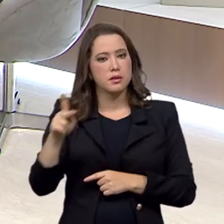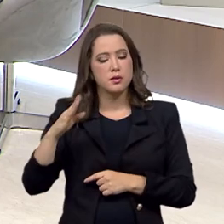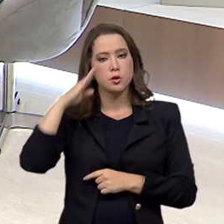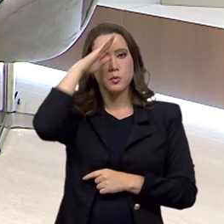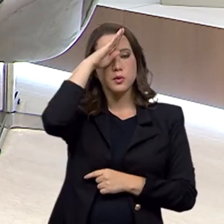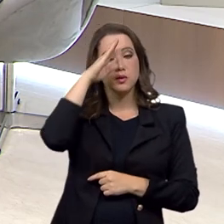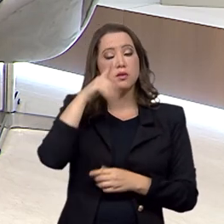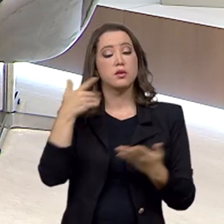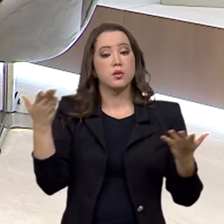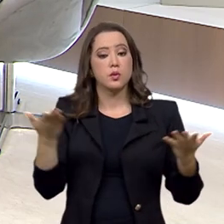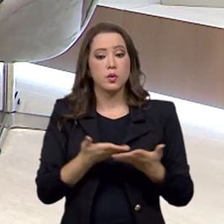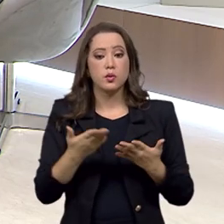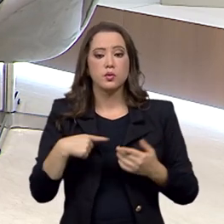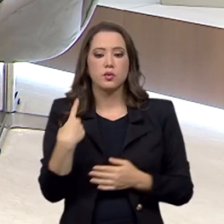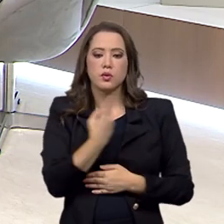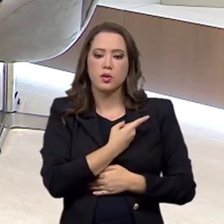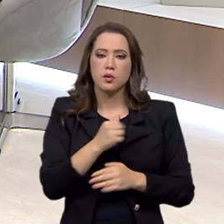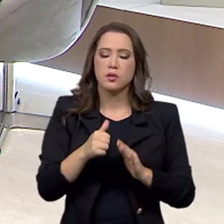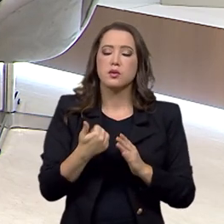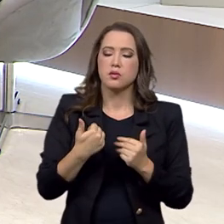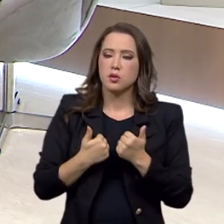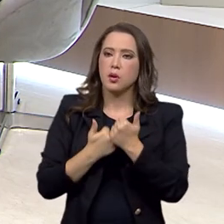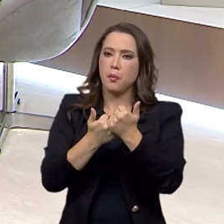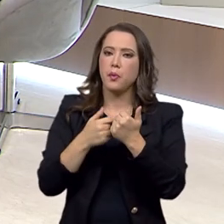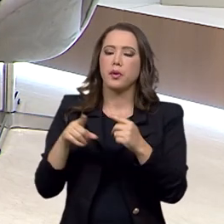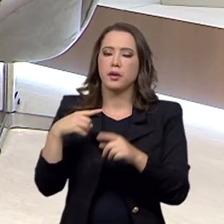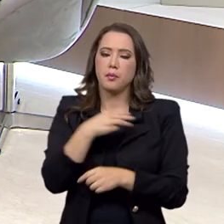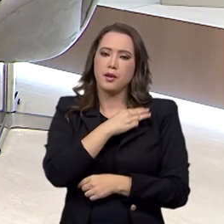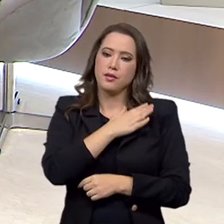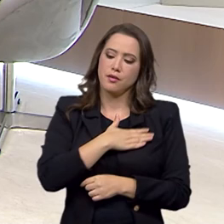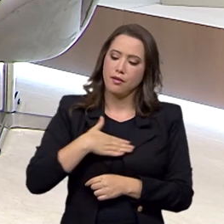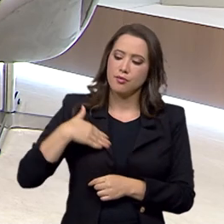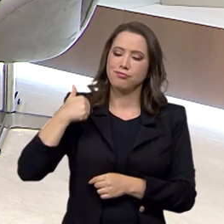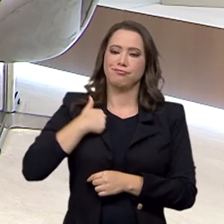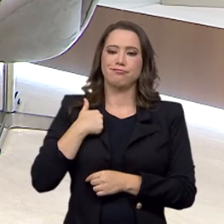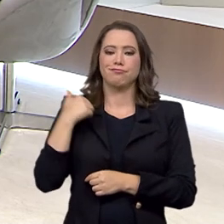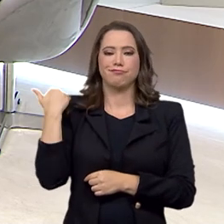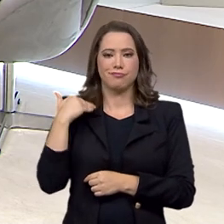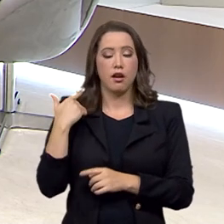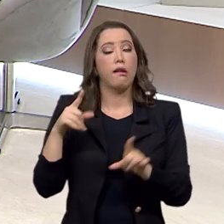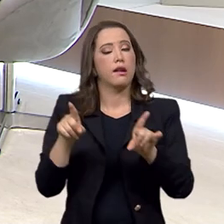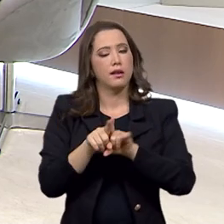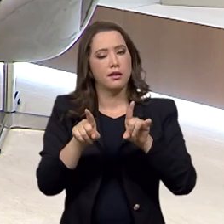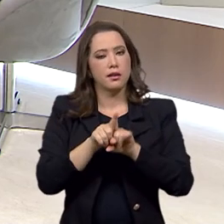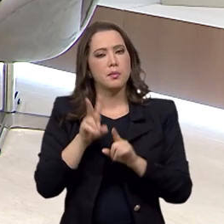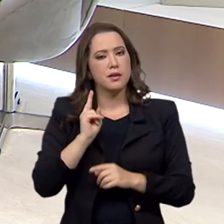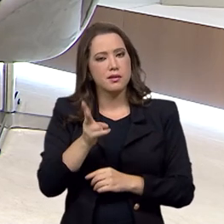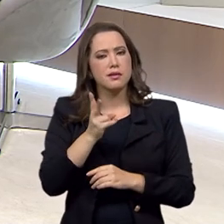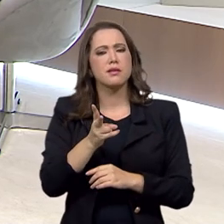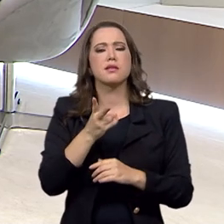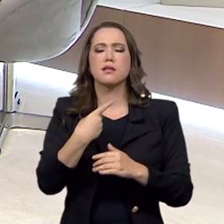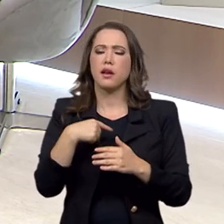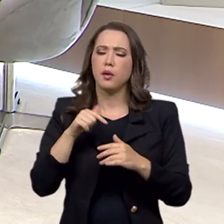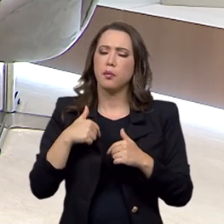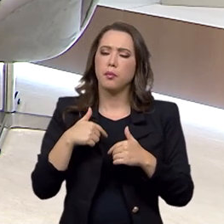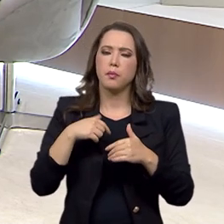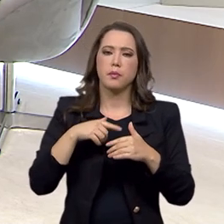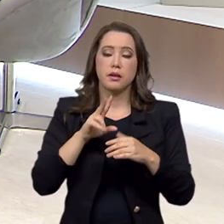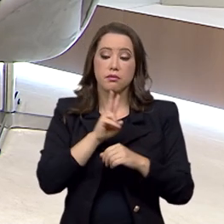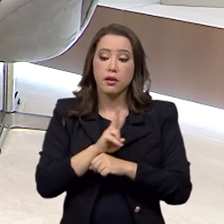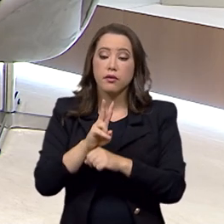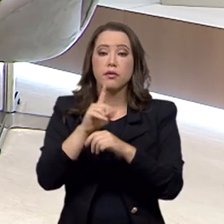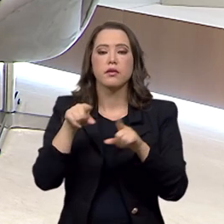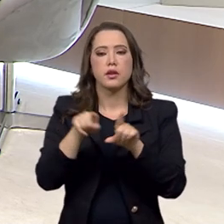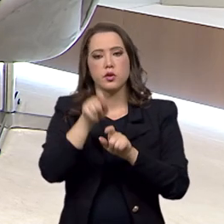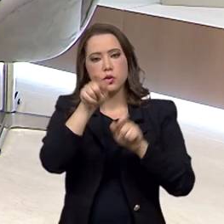com o beneplácito também da nossa primeira-dama, que tem sido uma entusiasta e uma grande defensora da causa das pessoas com deficiência no nosso país.